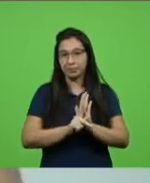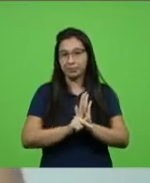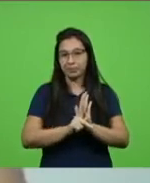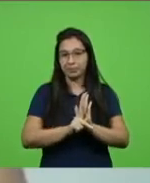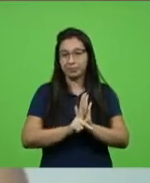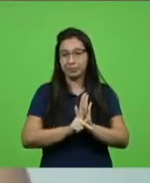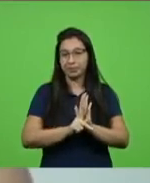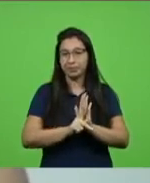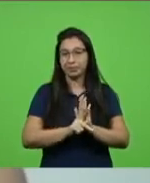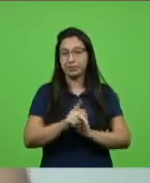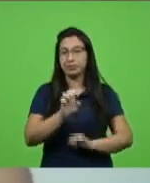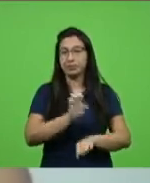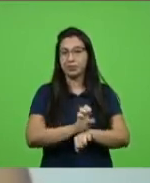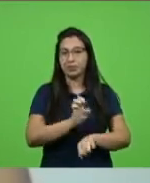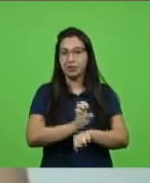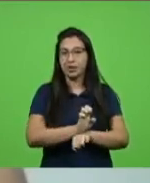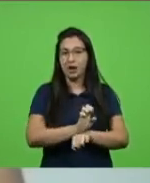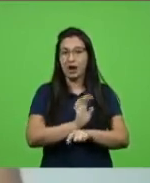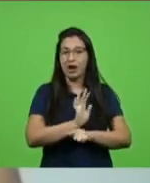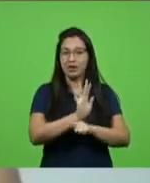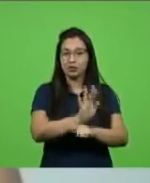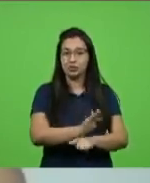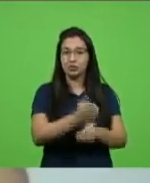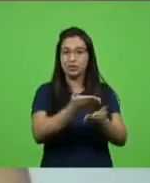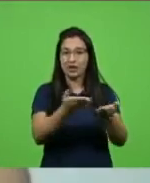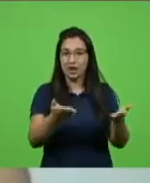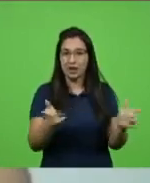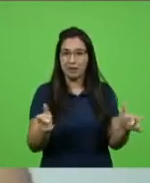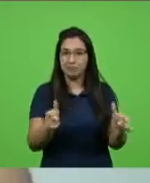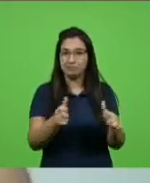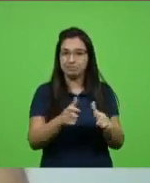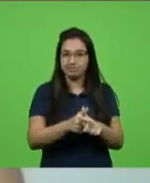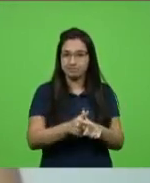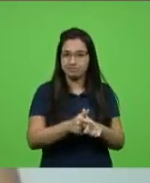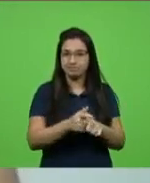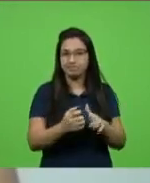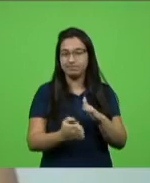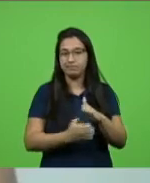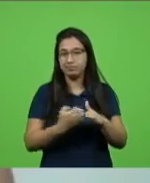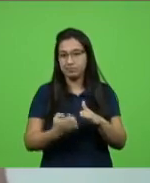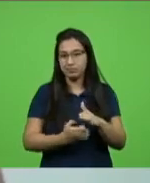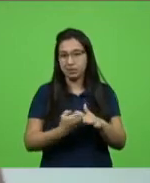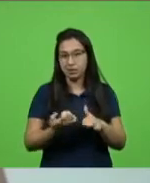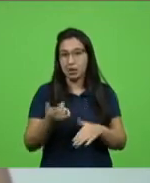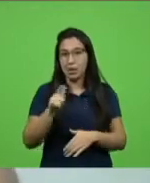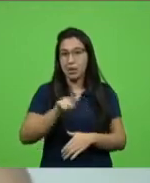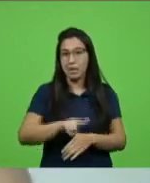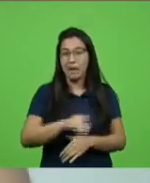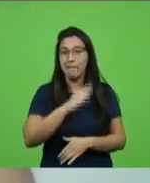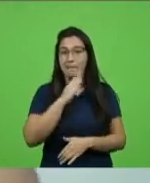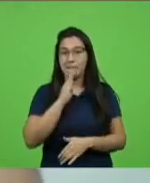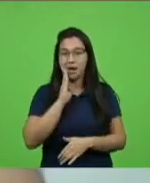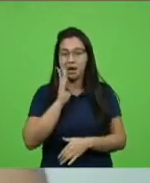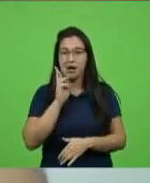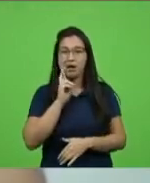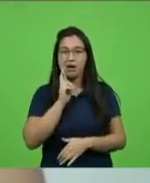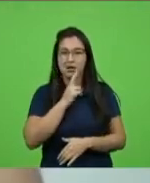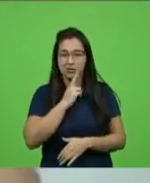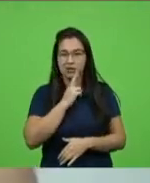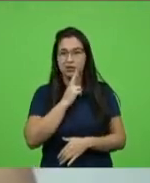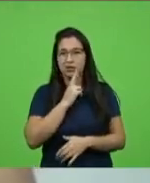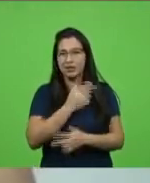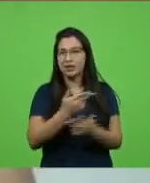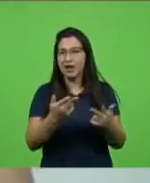acolhimento para o micro e pequeno empreendedor para bares e restaurantes para as